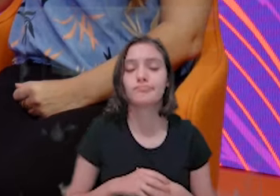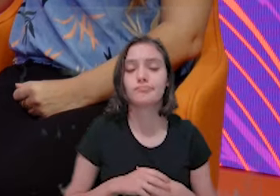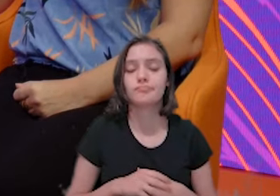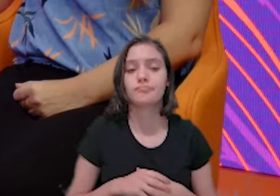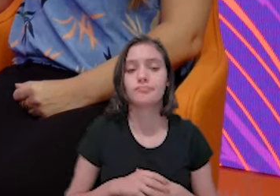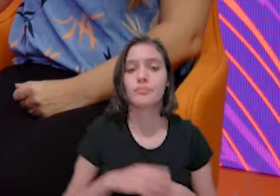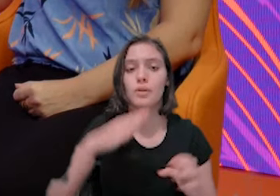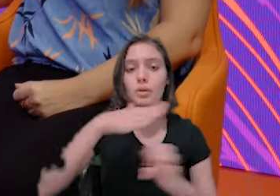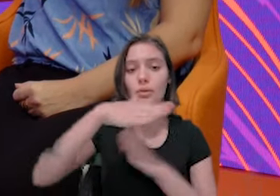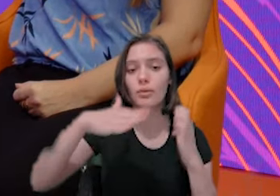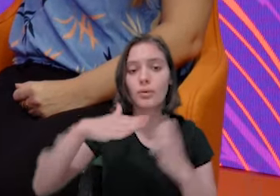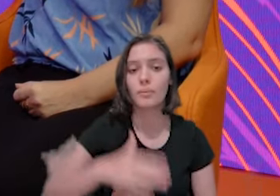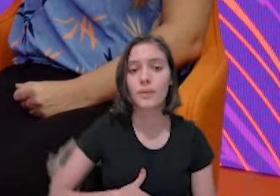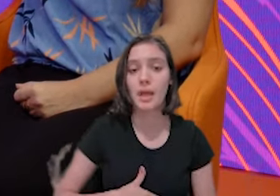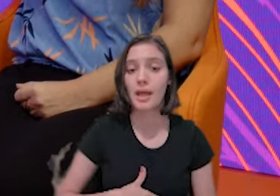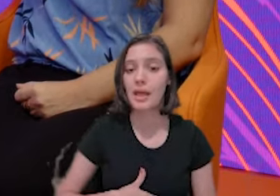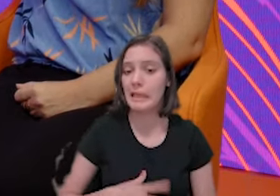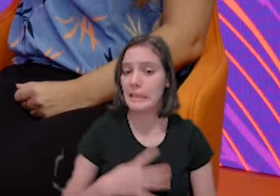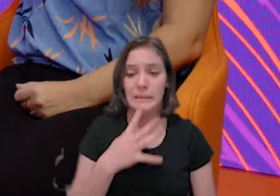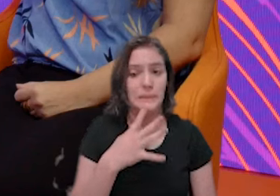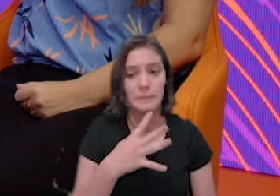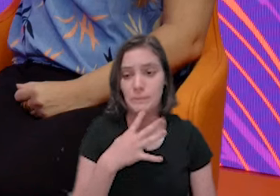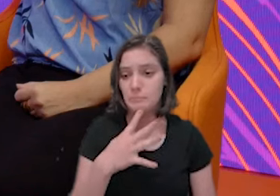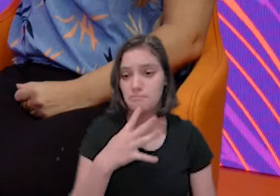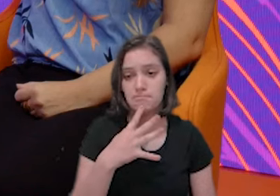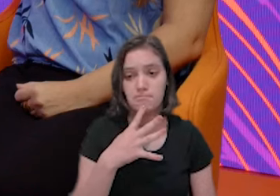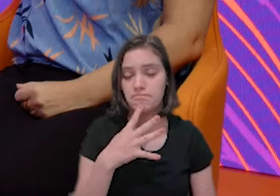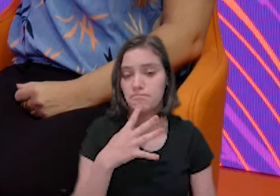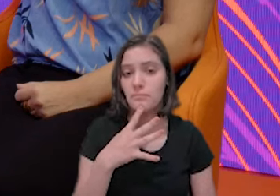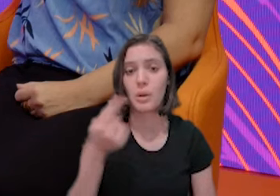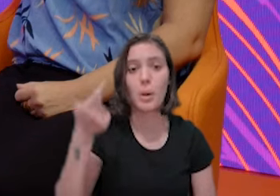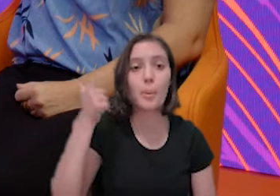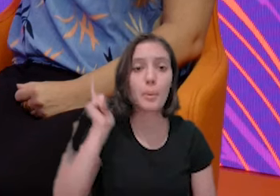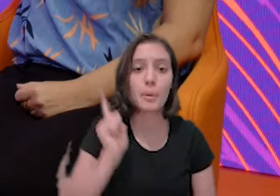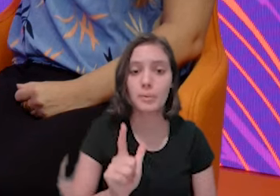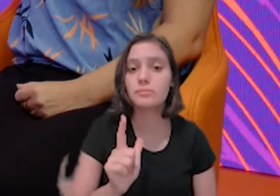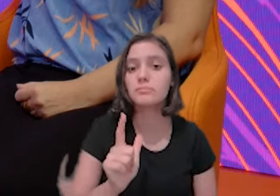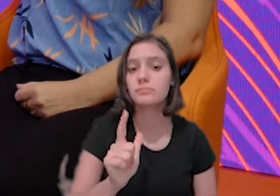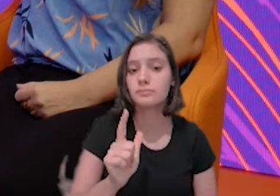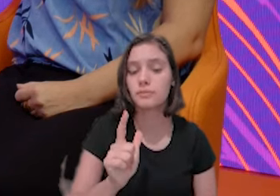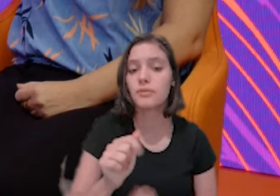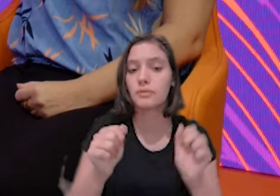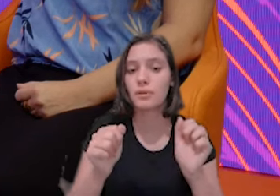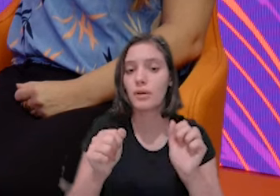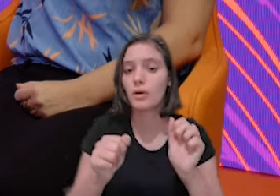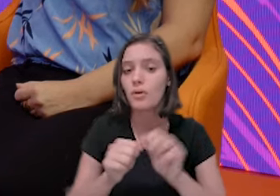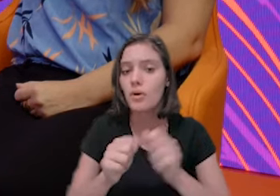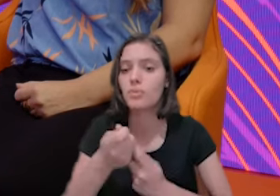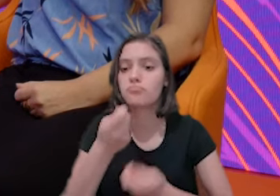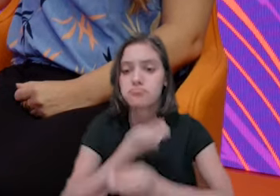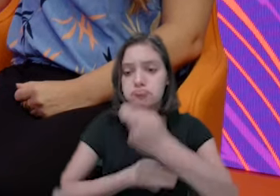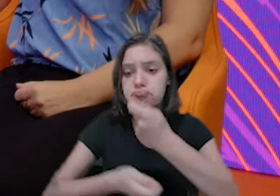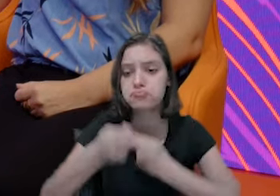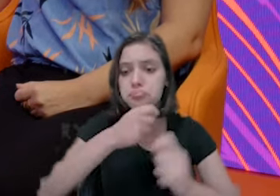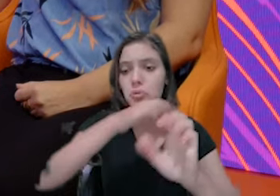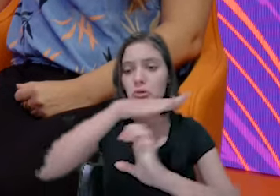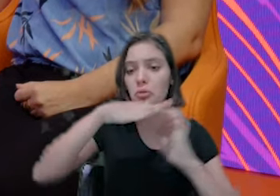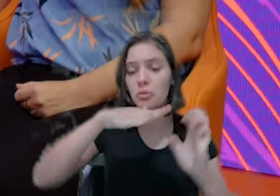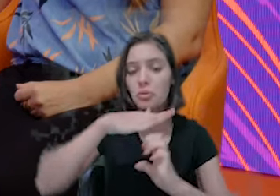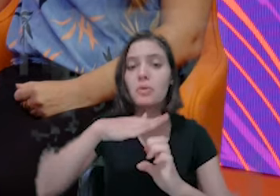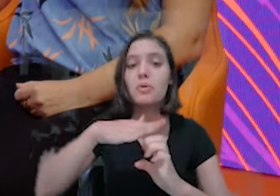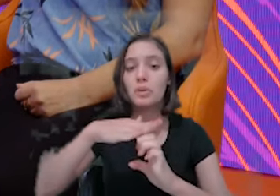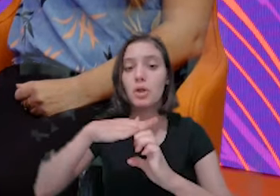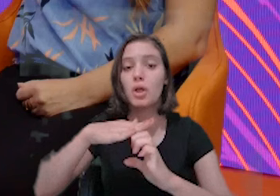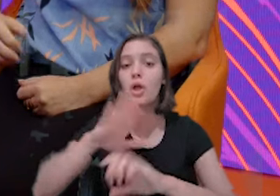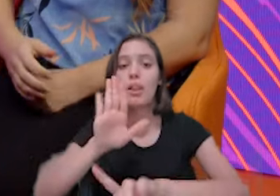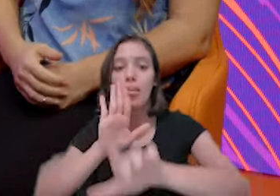lidar legalmente aqui. Tipo, eu consigo, eu preciso fazer, que a minha empresa